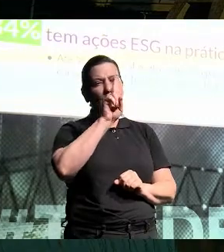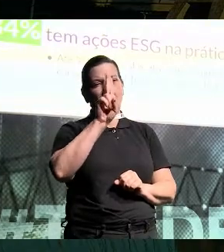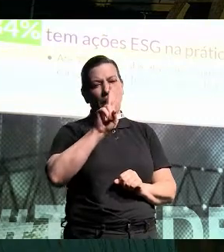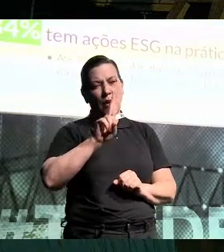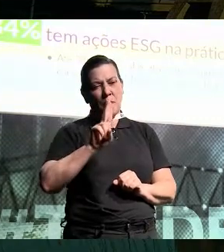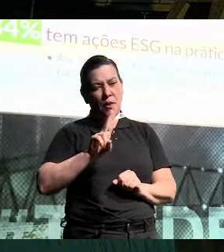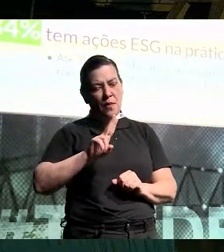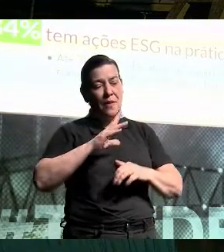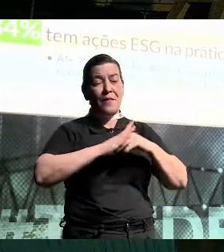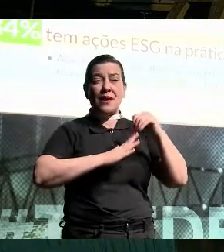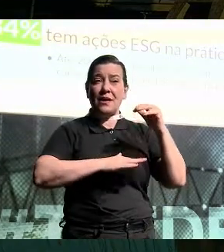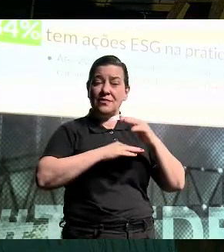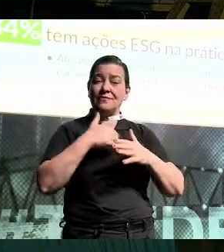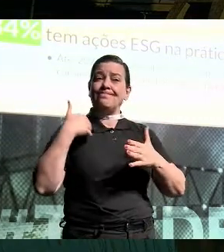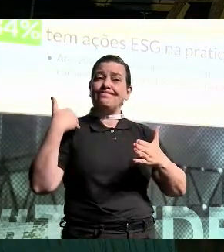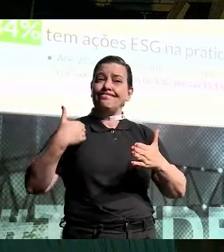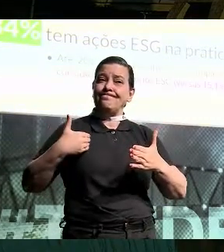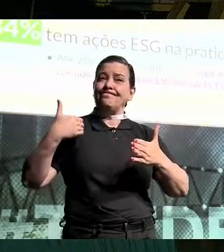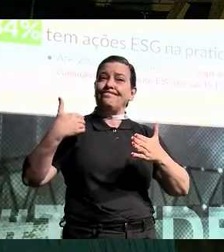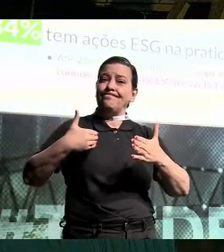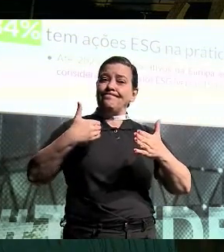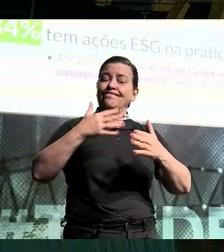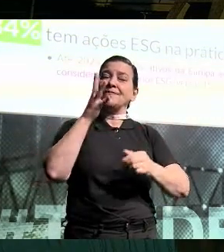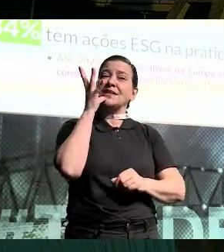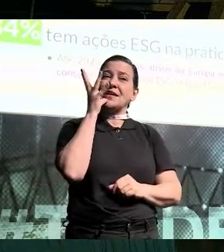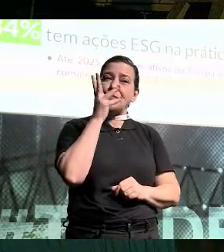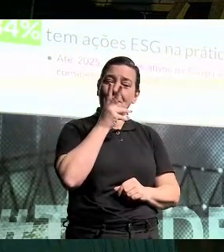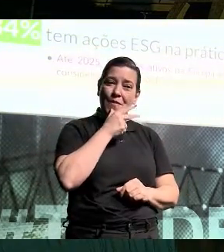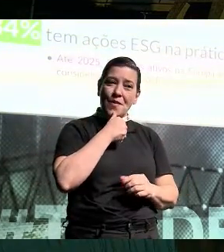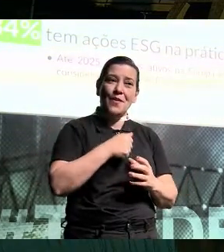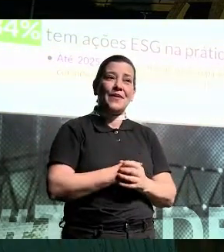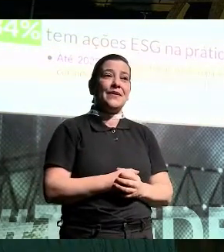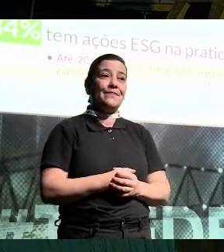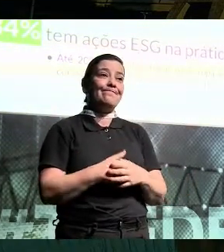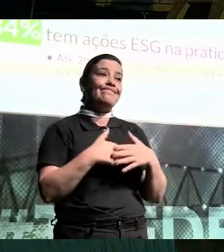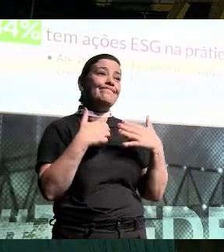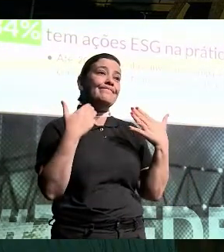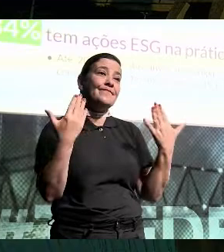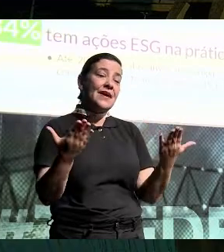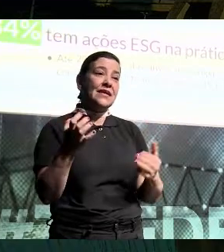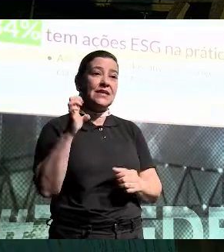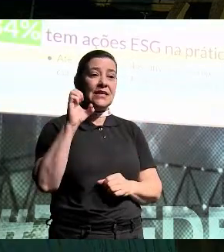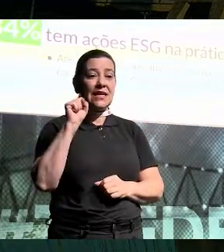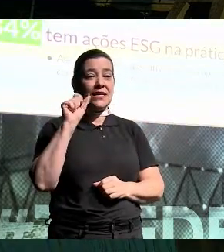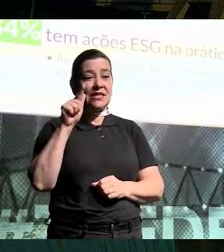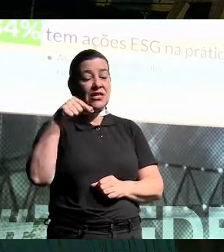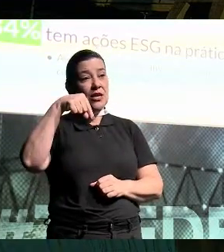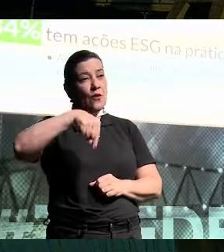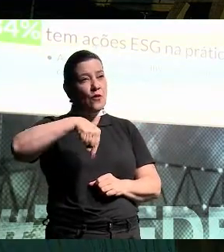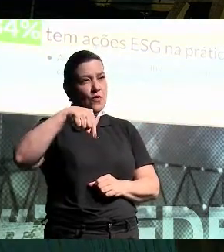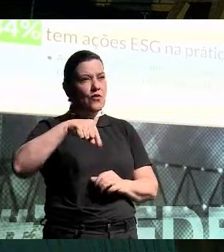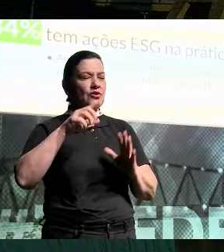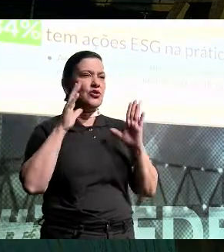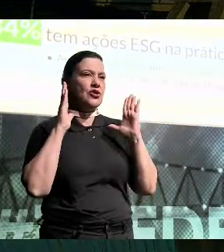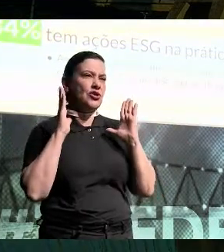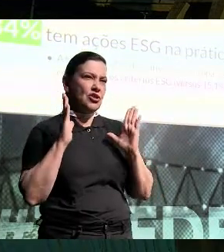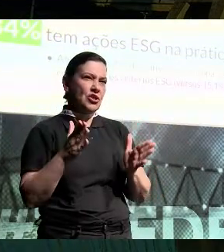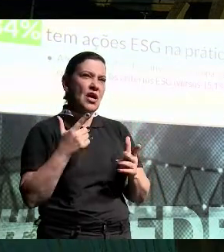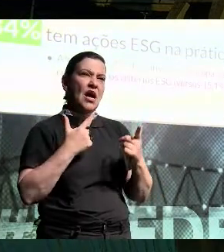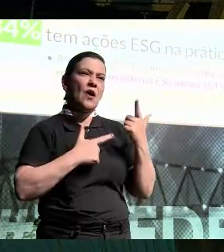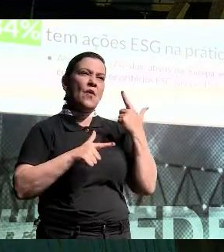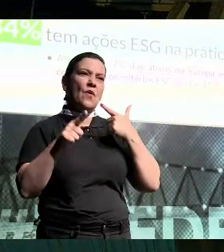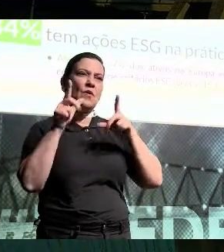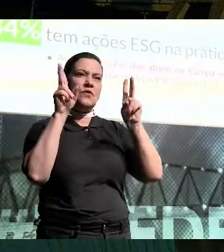prática. É uma jornada de longo prazo. Isso leva tempo. Infelizmente, ESG hoje, como muitas das outras